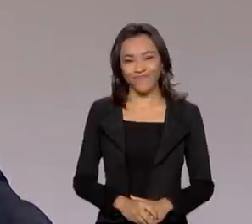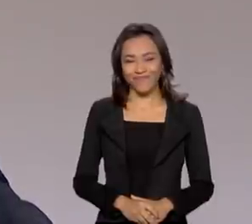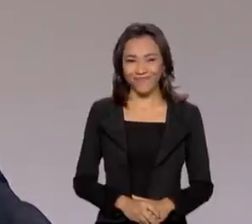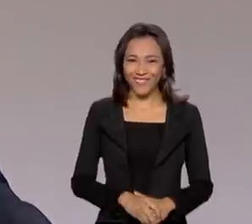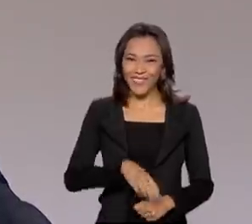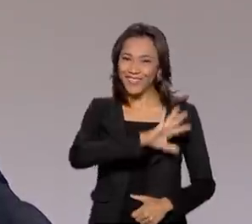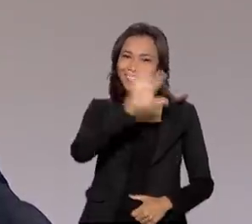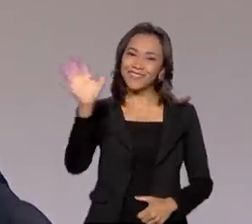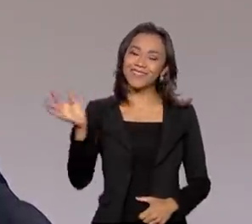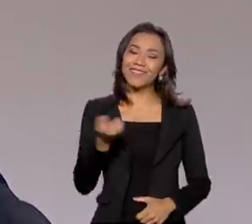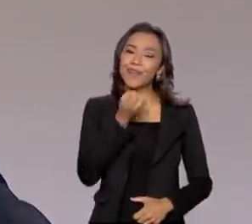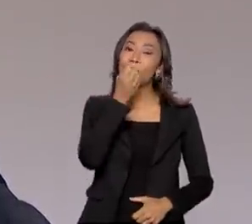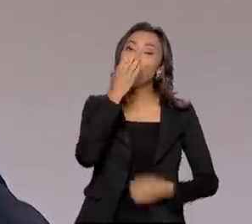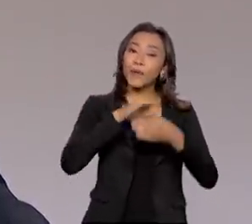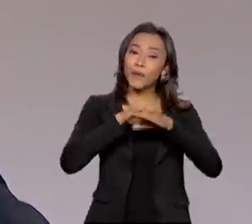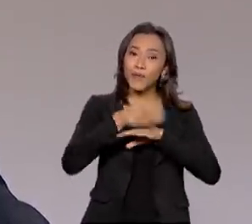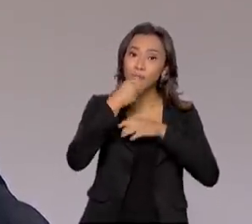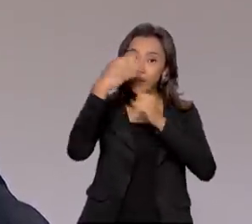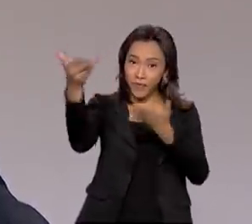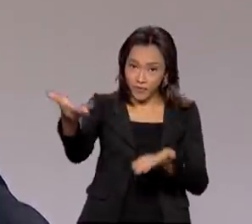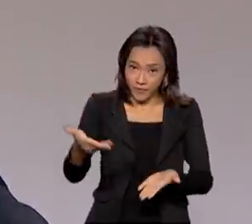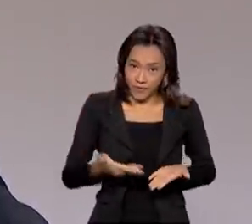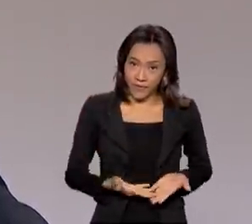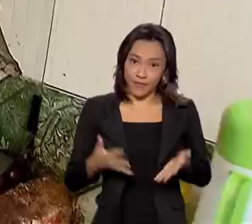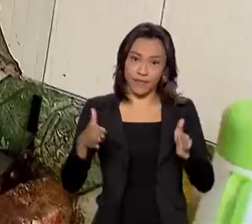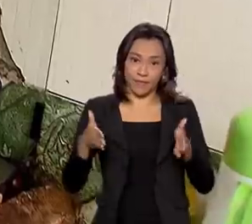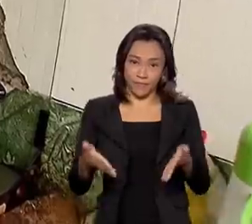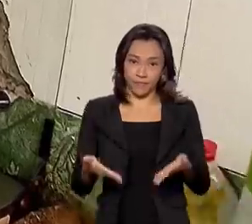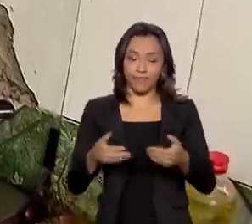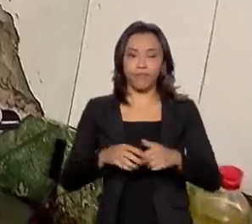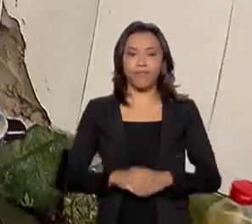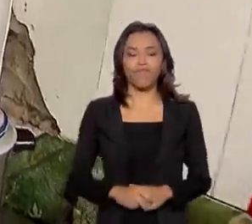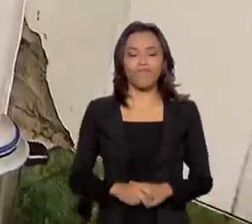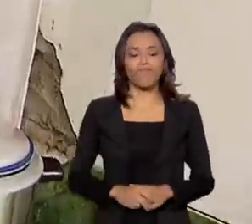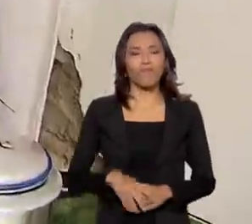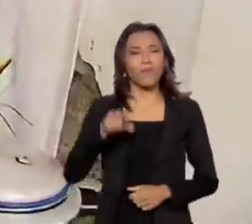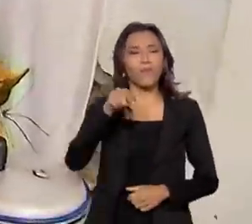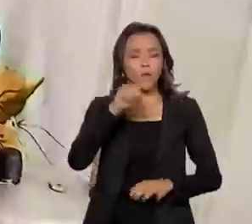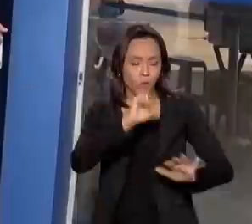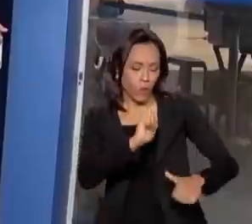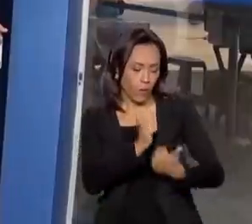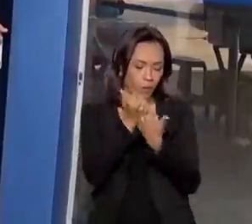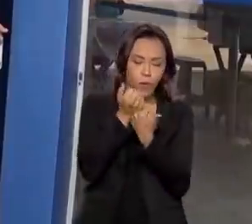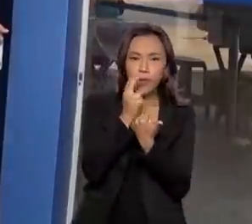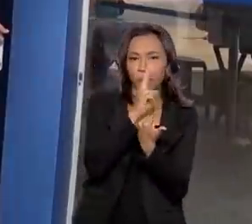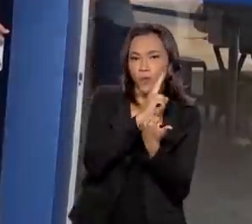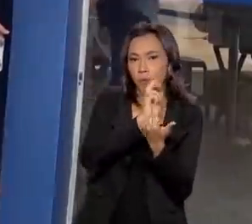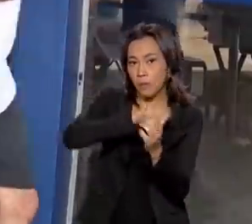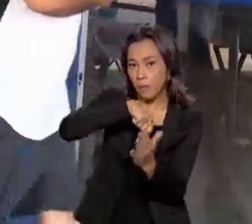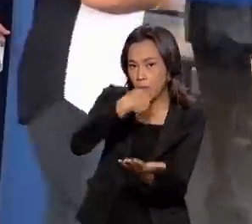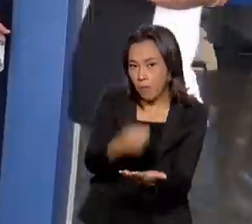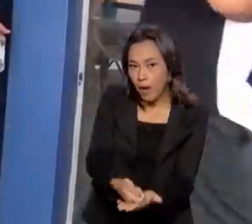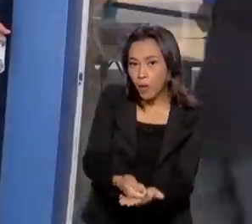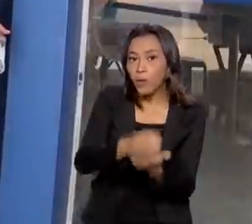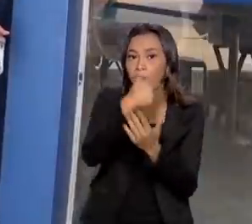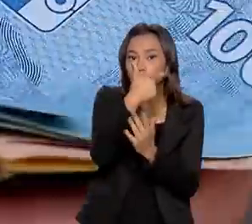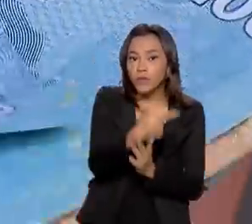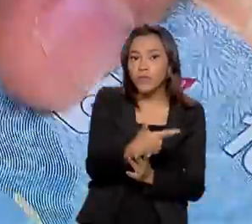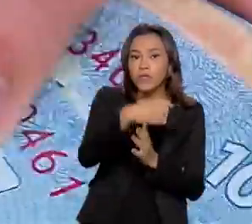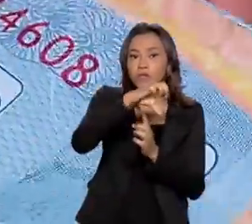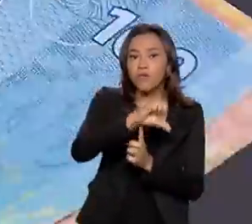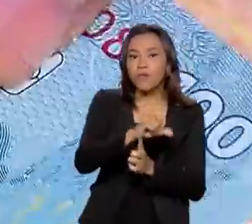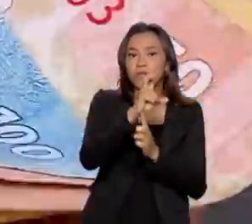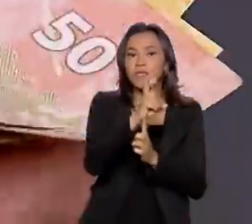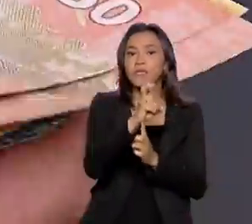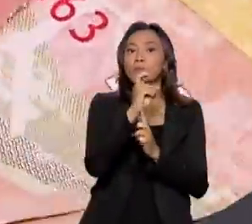Olá, boa noite e seja bem-vindo ao Brasil em Pauta. O auxílio emergencial pagou, no ano passado, 295